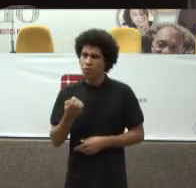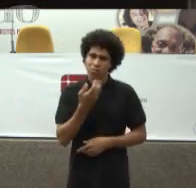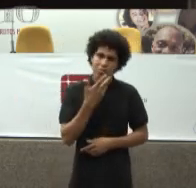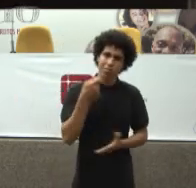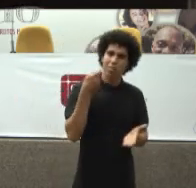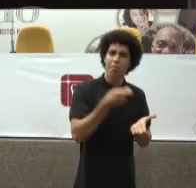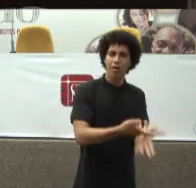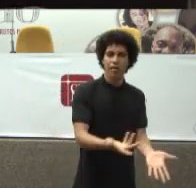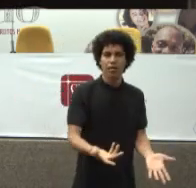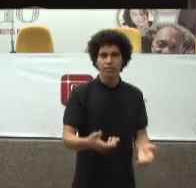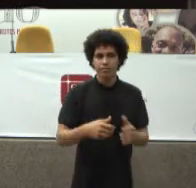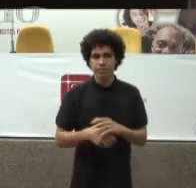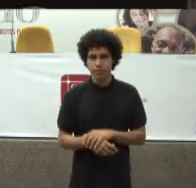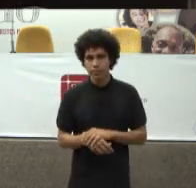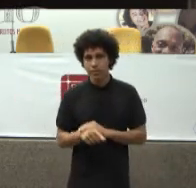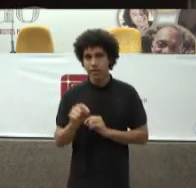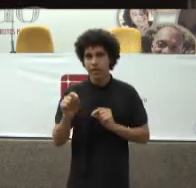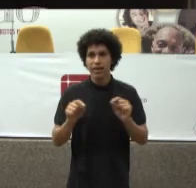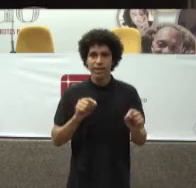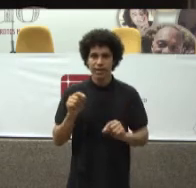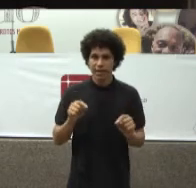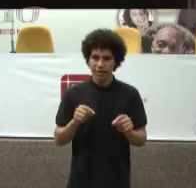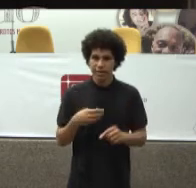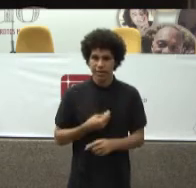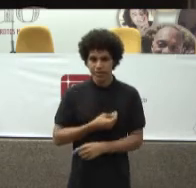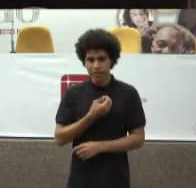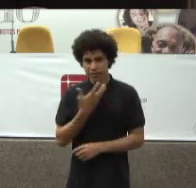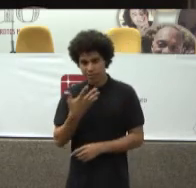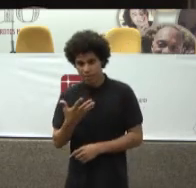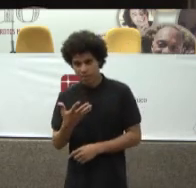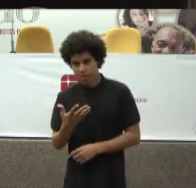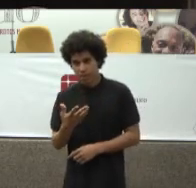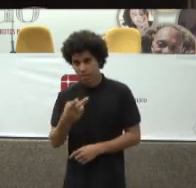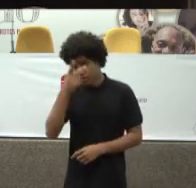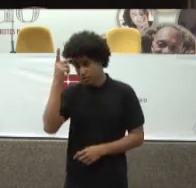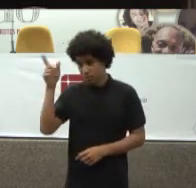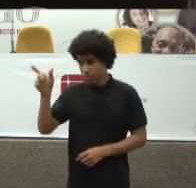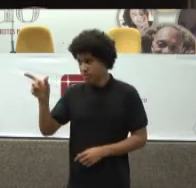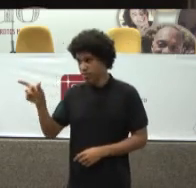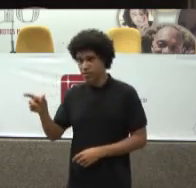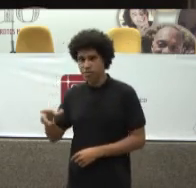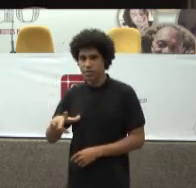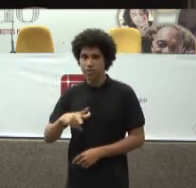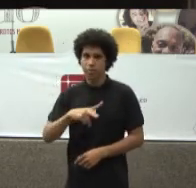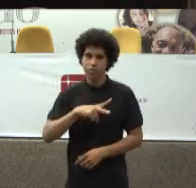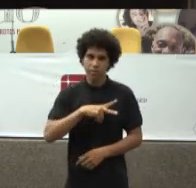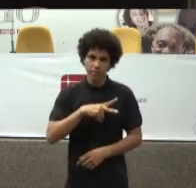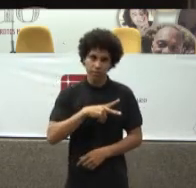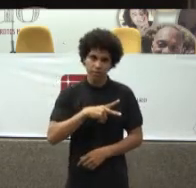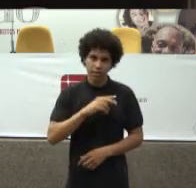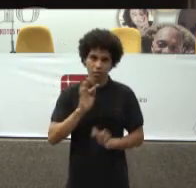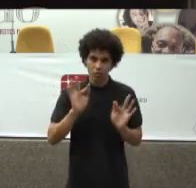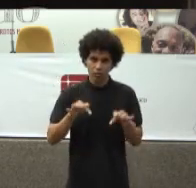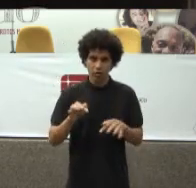tabela São os privados Com fins lucrativos Que no SUS São uma minoria